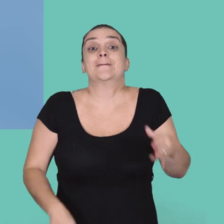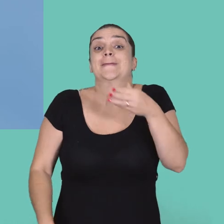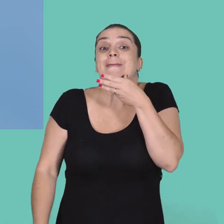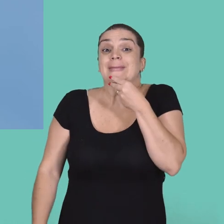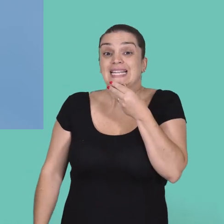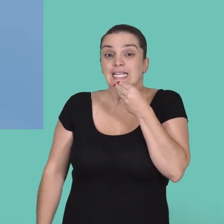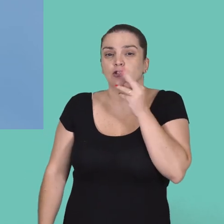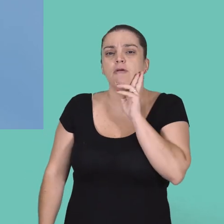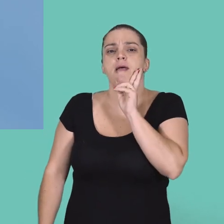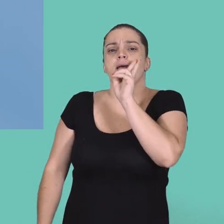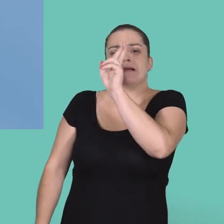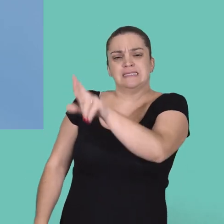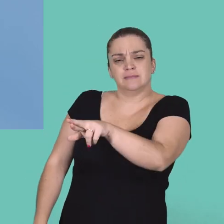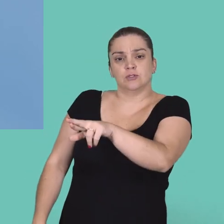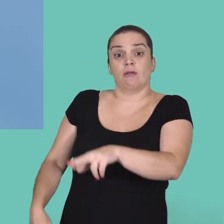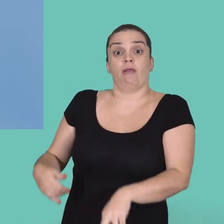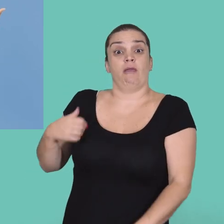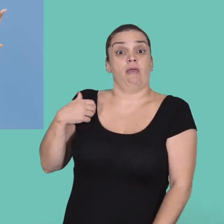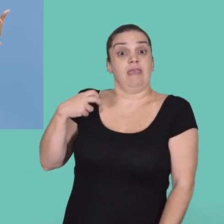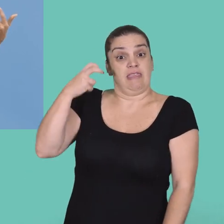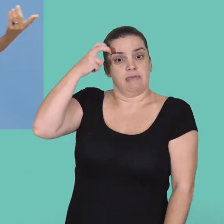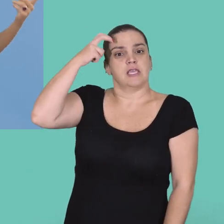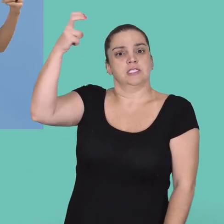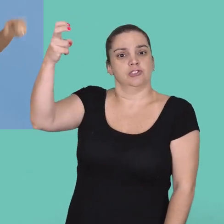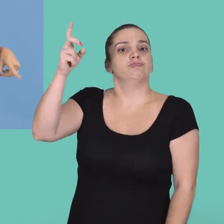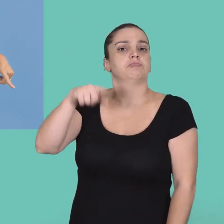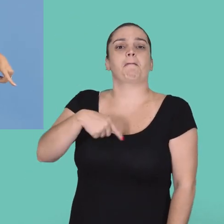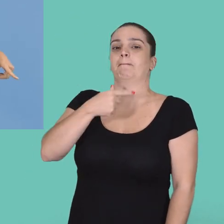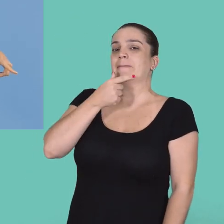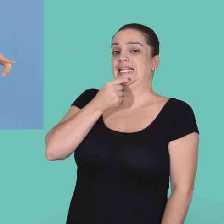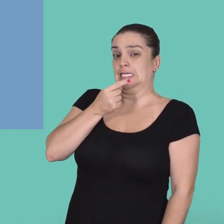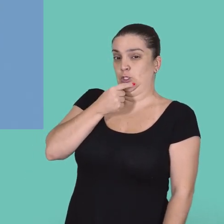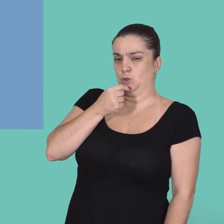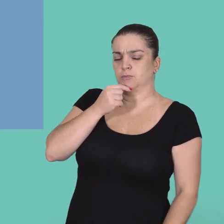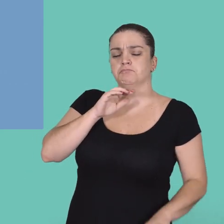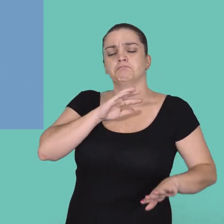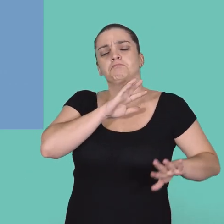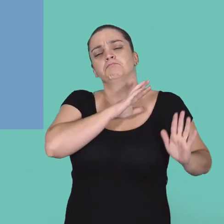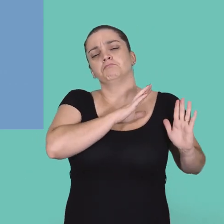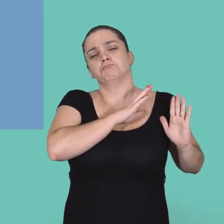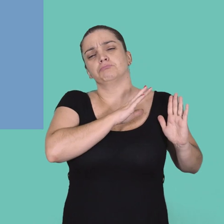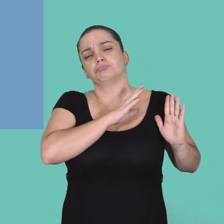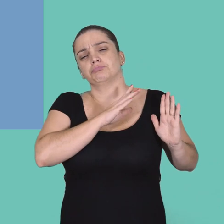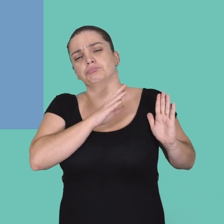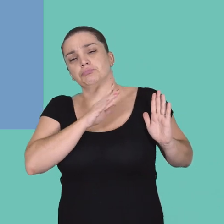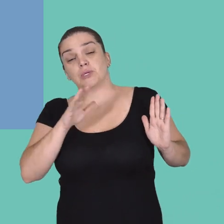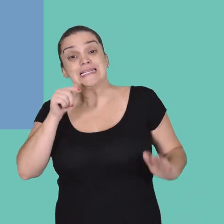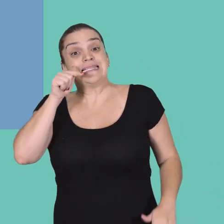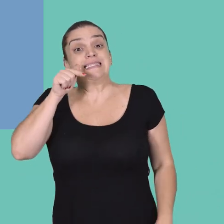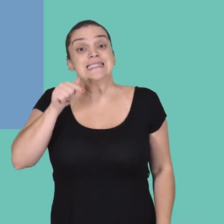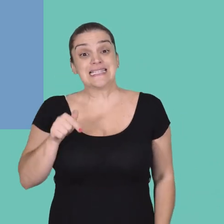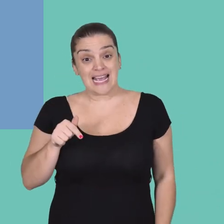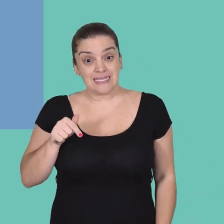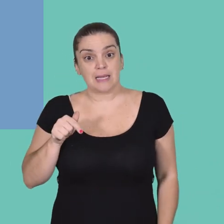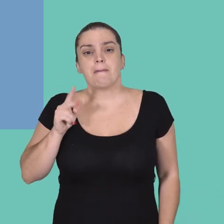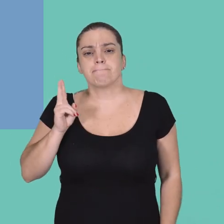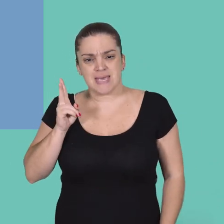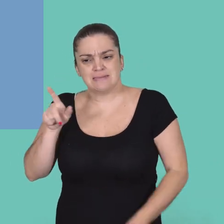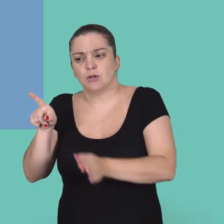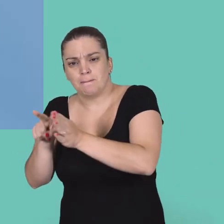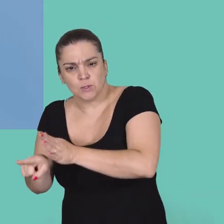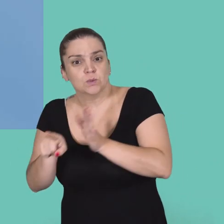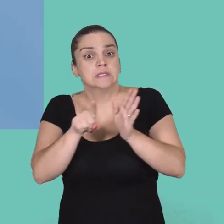E um menino dizia que uma pessoa muito inteligente é um menino. No entanto, quando o estudo foi repetido aos sete anos de